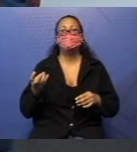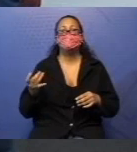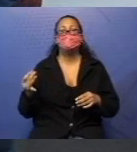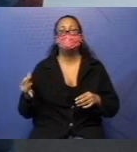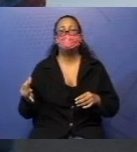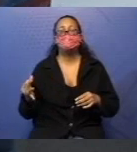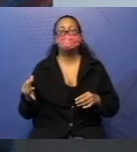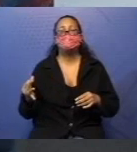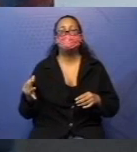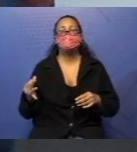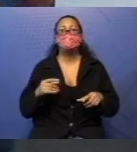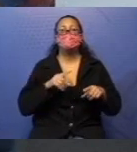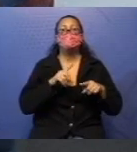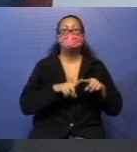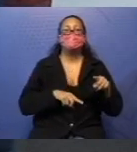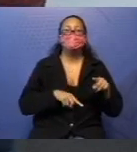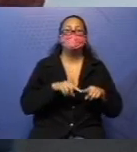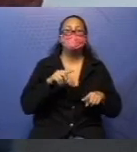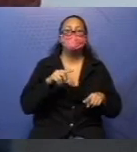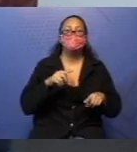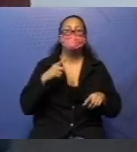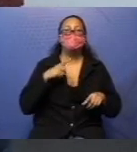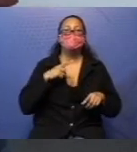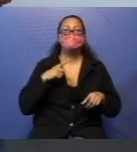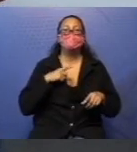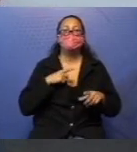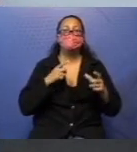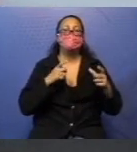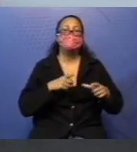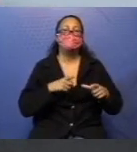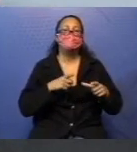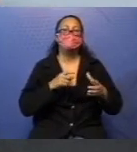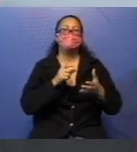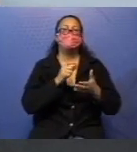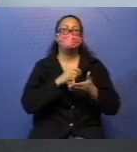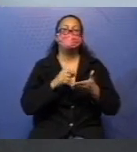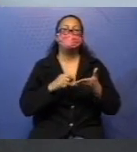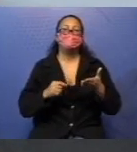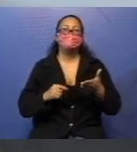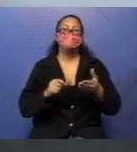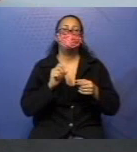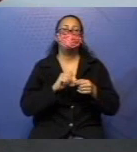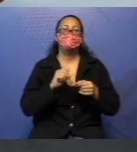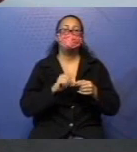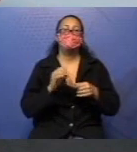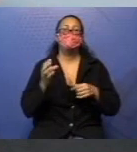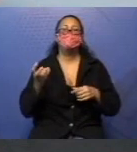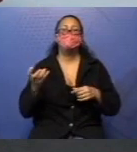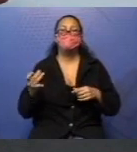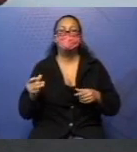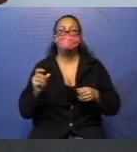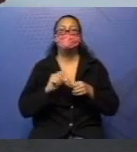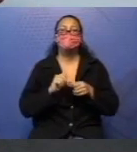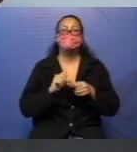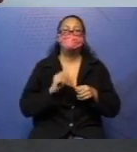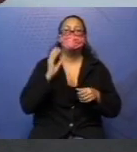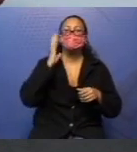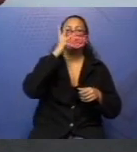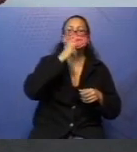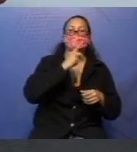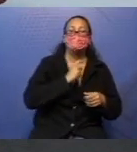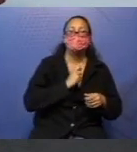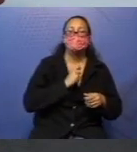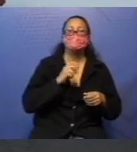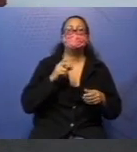Aqui no material acho que tem até espaço. Faça de forma legível, caprichada, sempre com